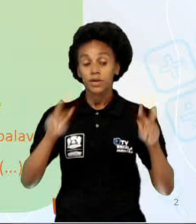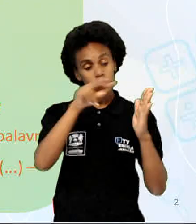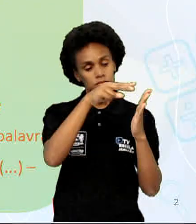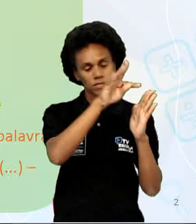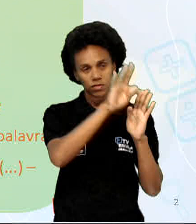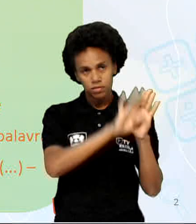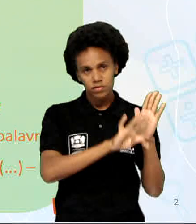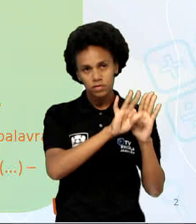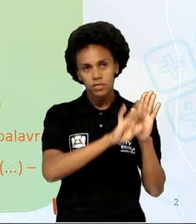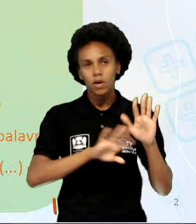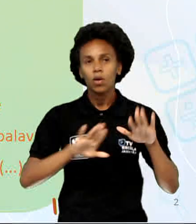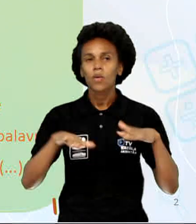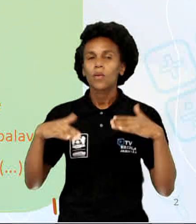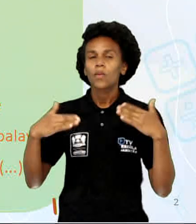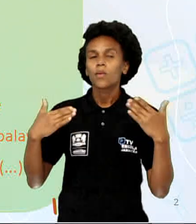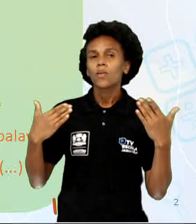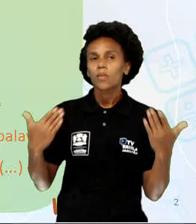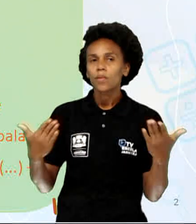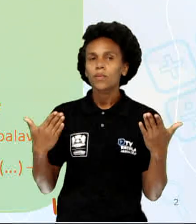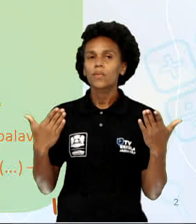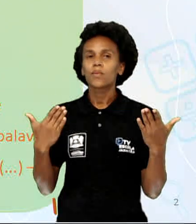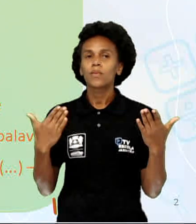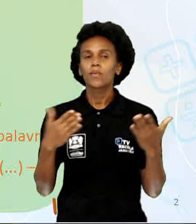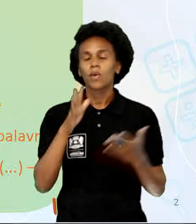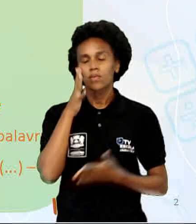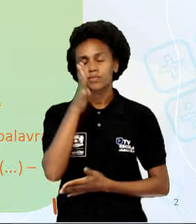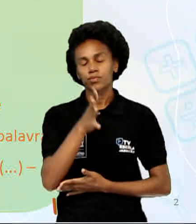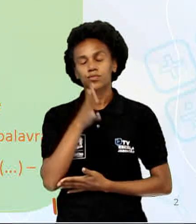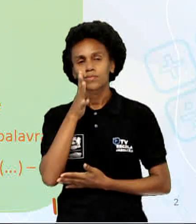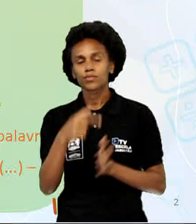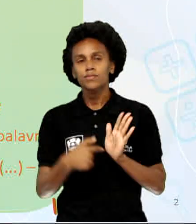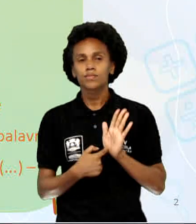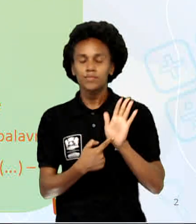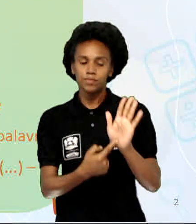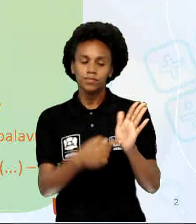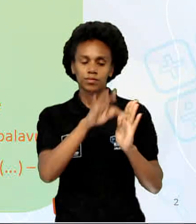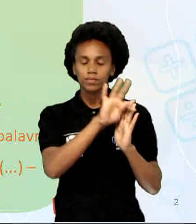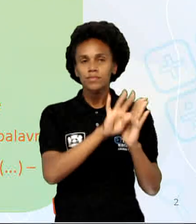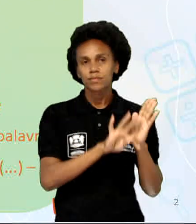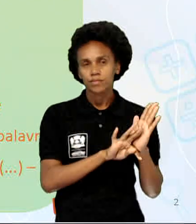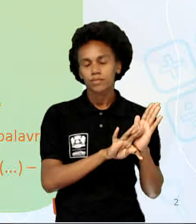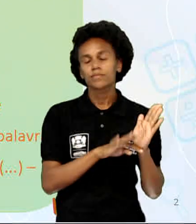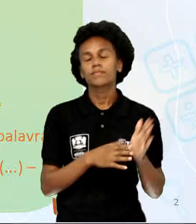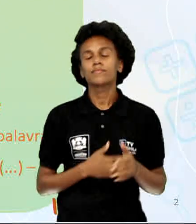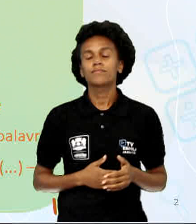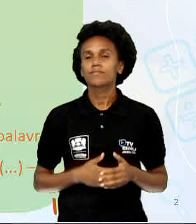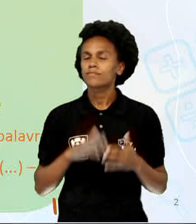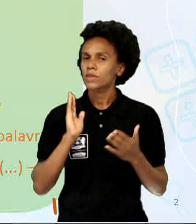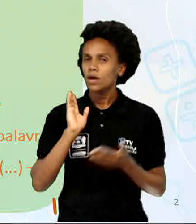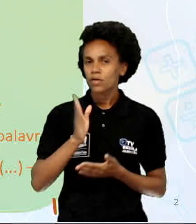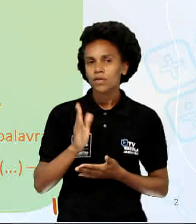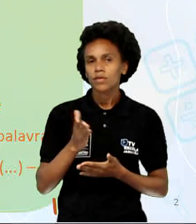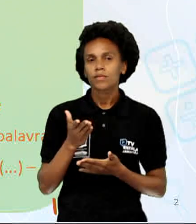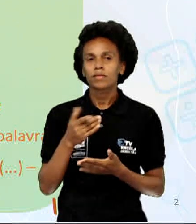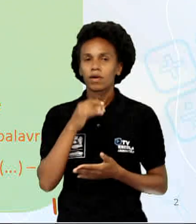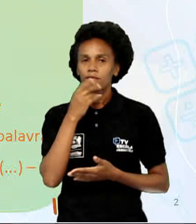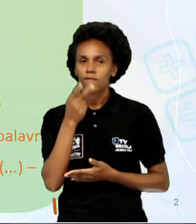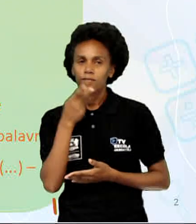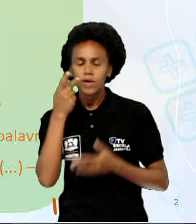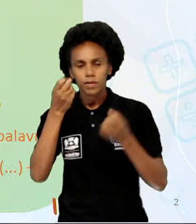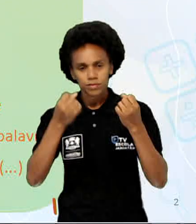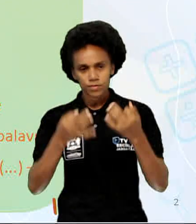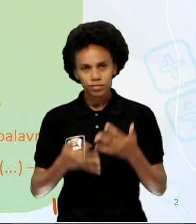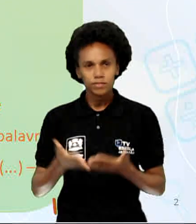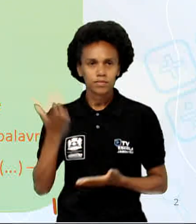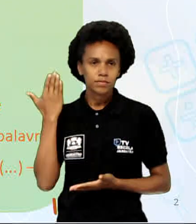o tipo de discurso apresentado nesse texto? Nós temos aí, foi tão falado nas aulas anteriores, o discurso direto. Por